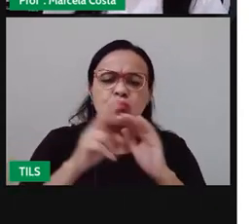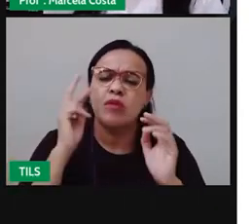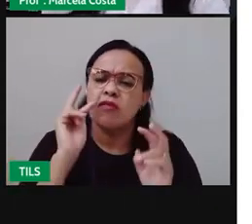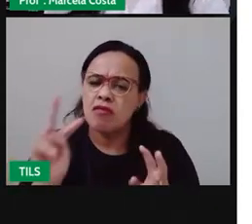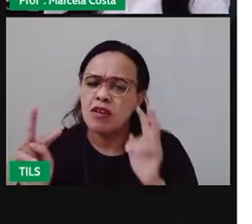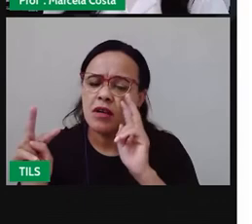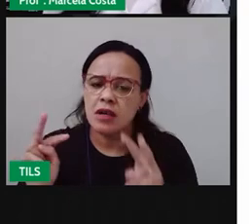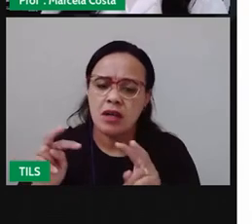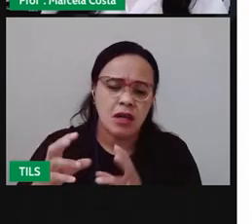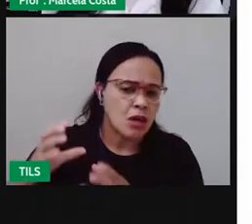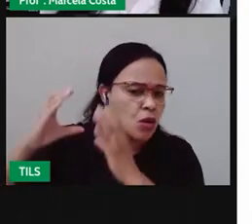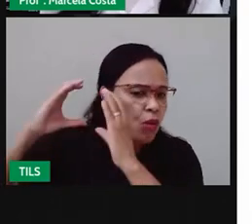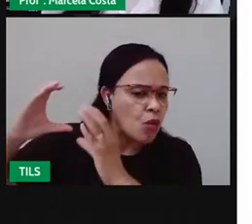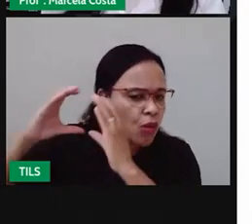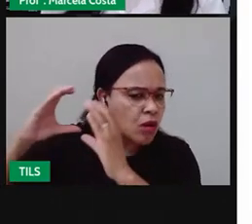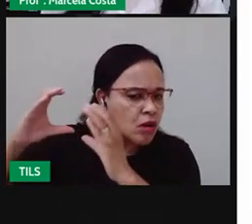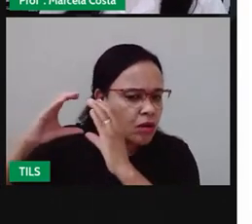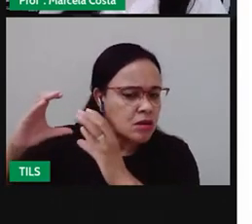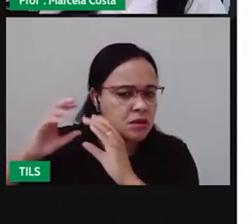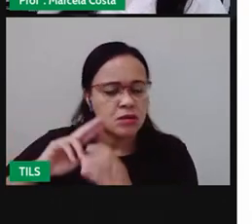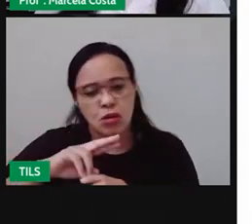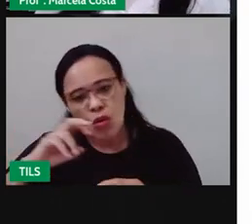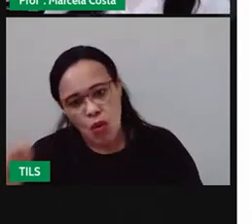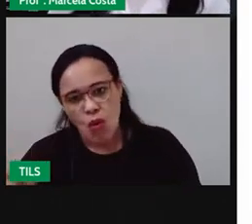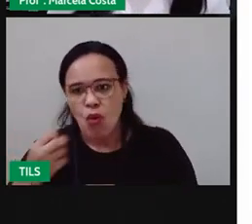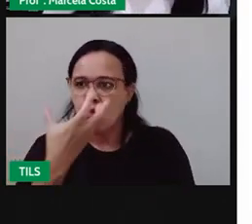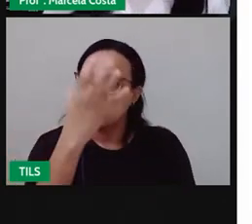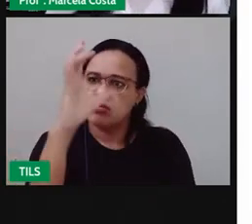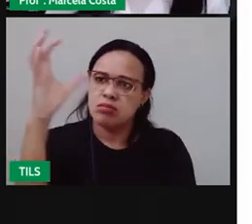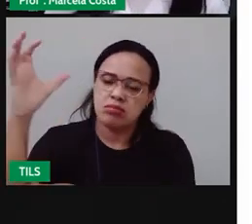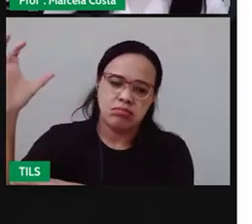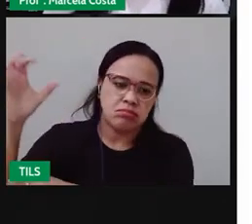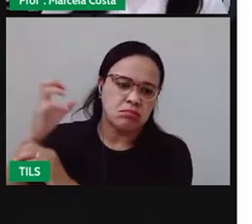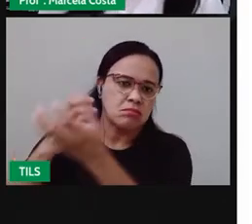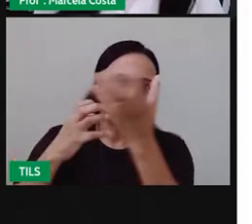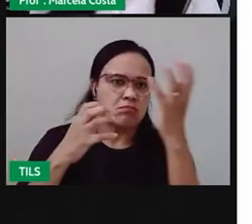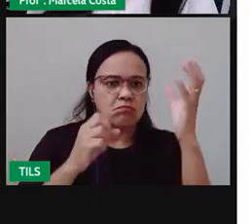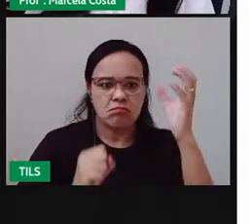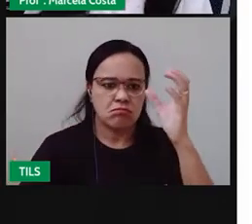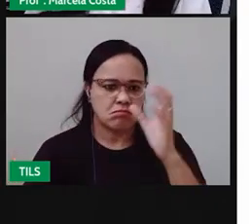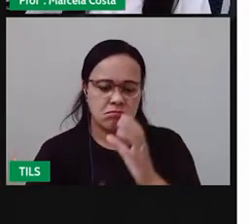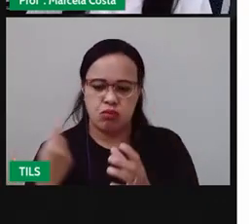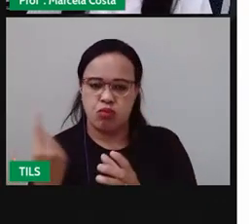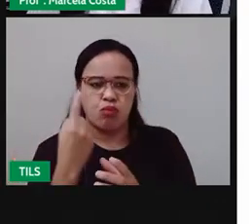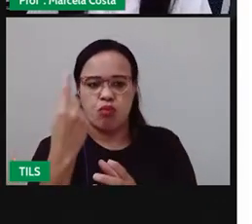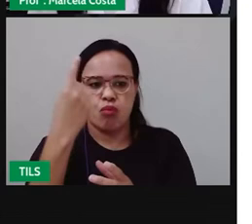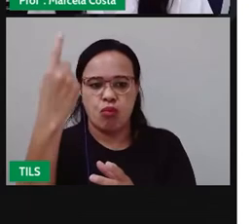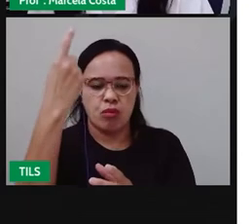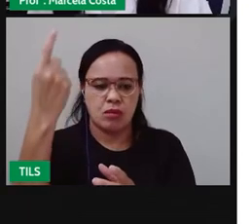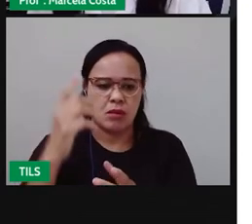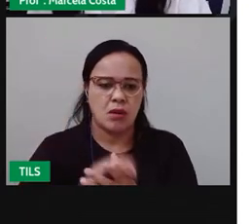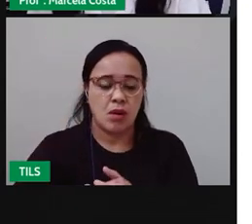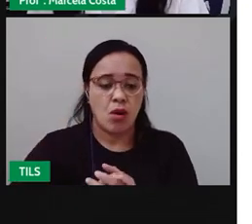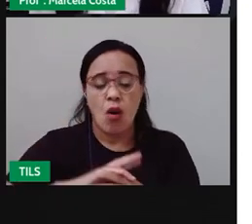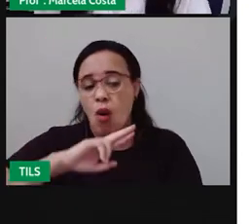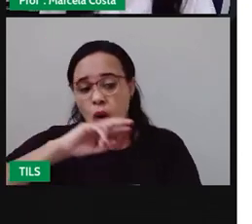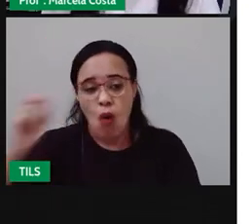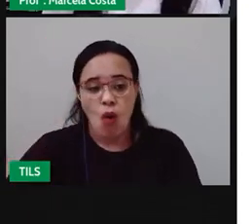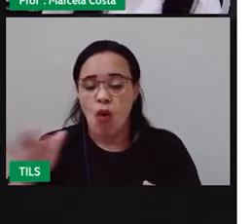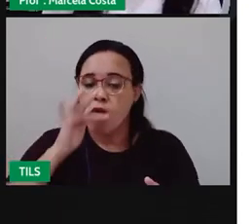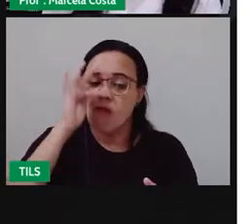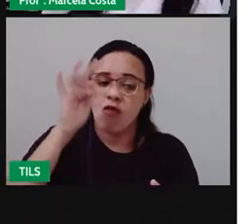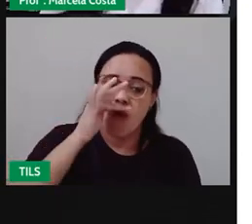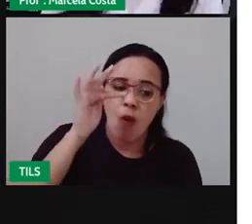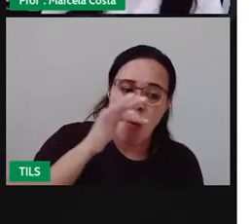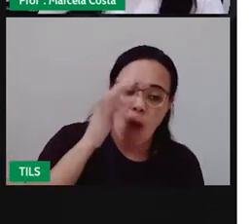aí na sua casa tem alguma planta ornamental tem uma sanambaia tem uma rosa do deserto tem